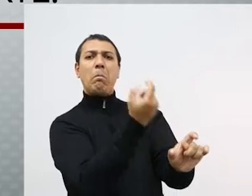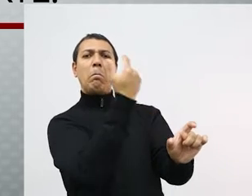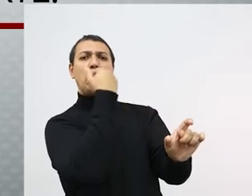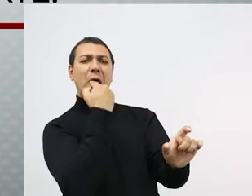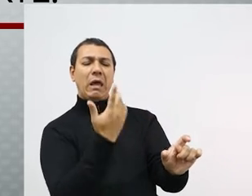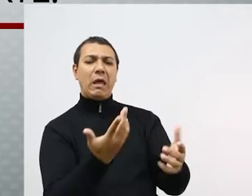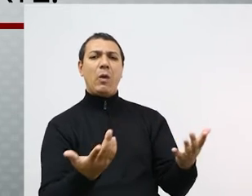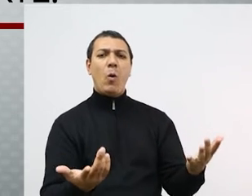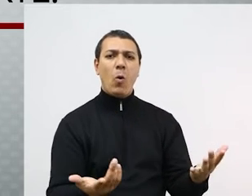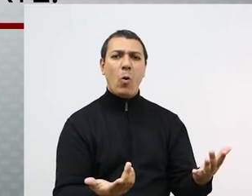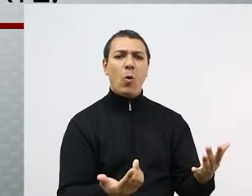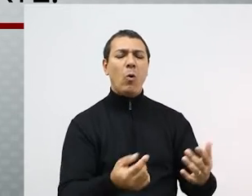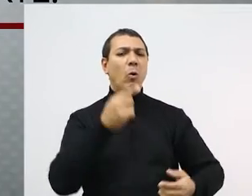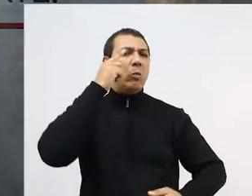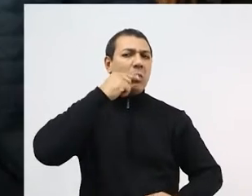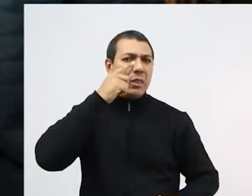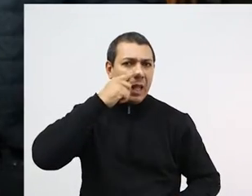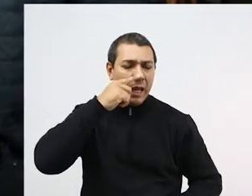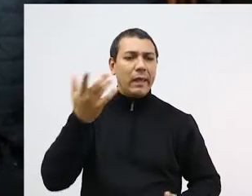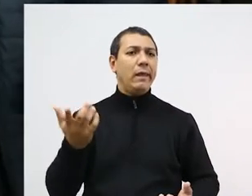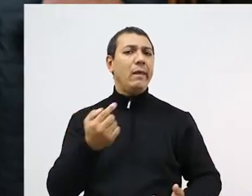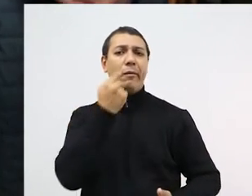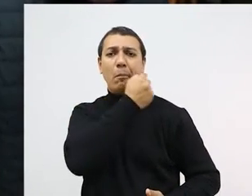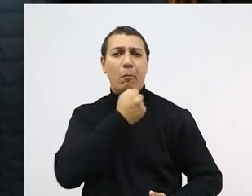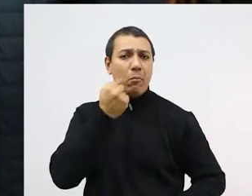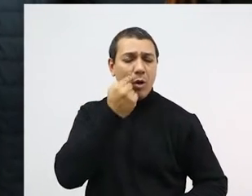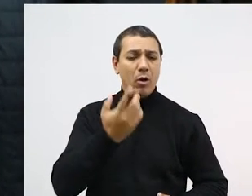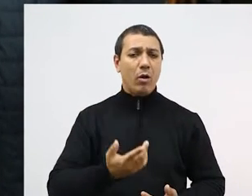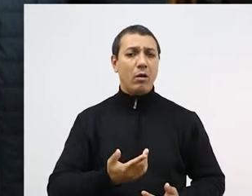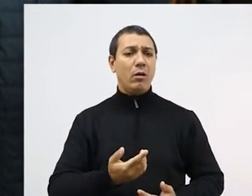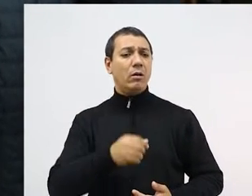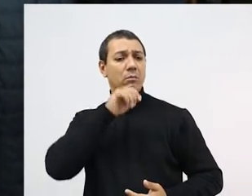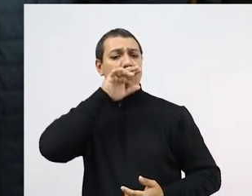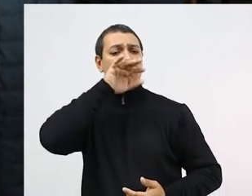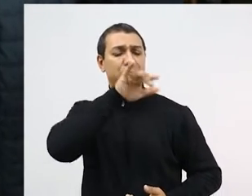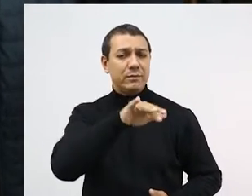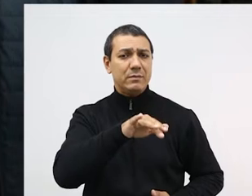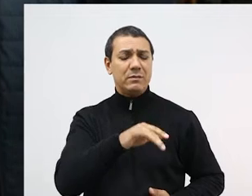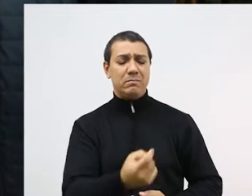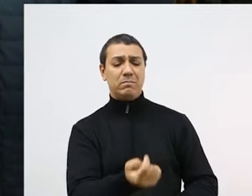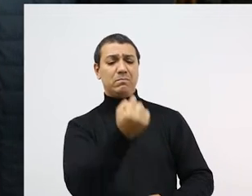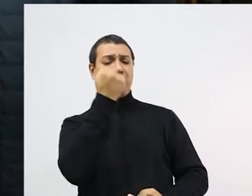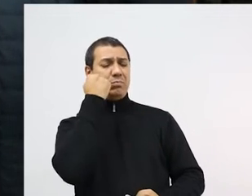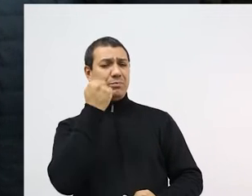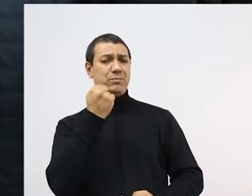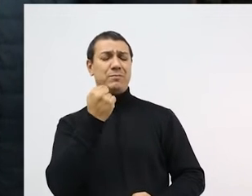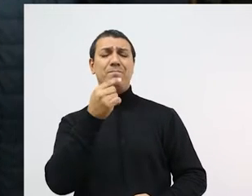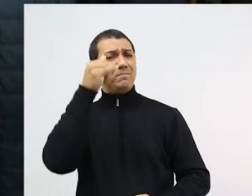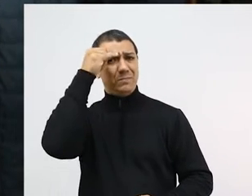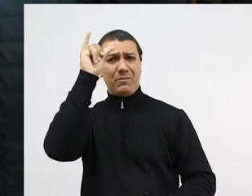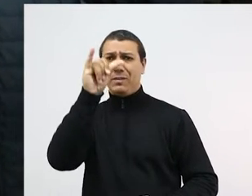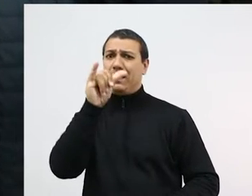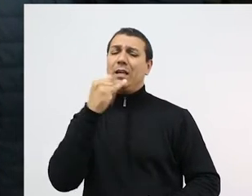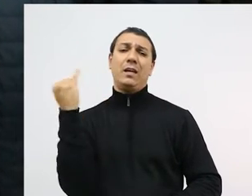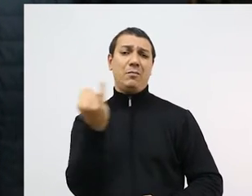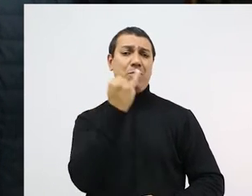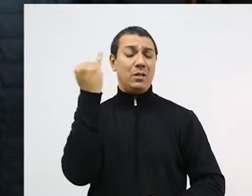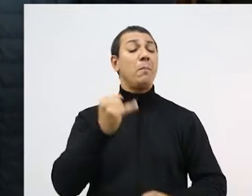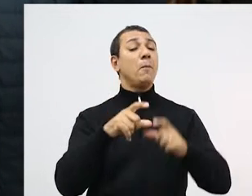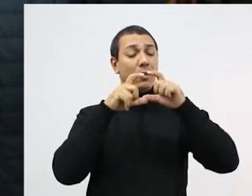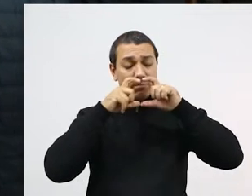A máscara evita que eu tenha contato com gotículas que saem da árvore